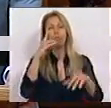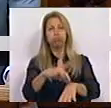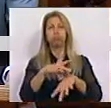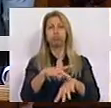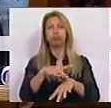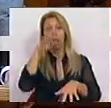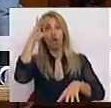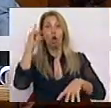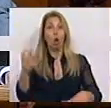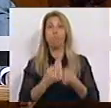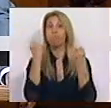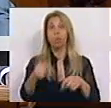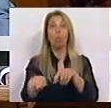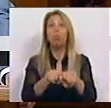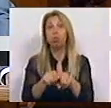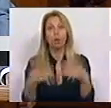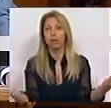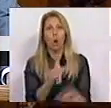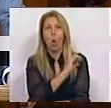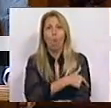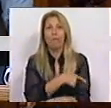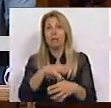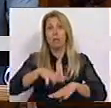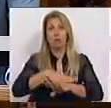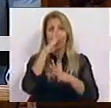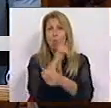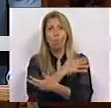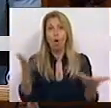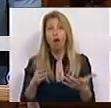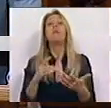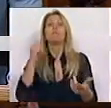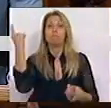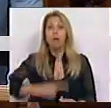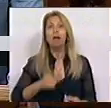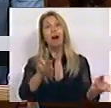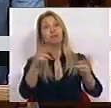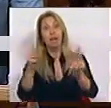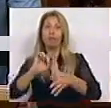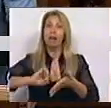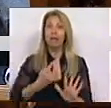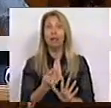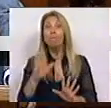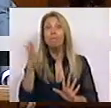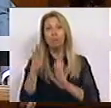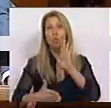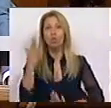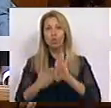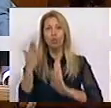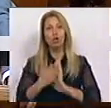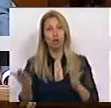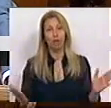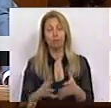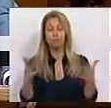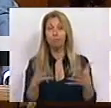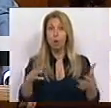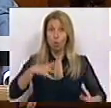de incapacidade política e de incompetência administrativa, tornam essa alternativa necessária e, sobretudo, urgente. Com a atual maioria,